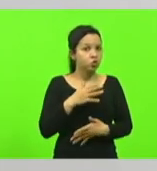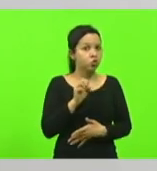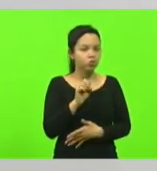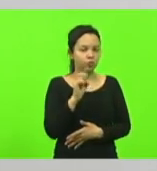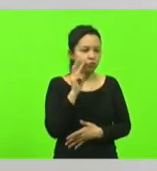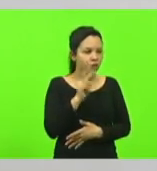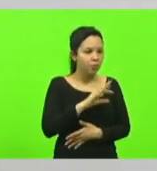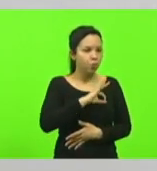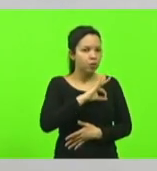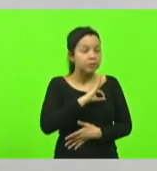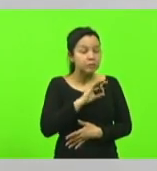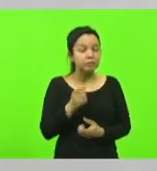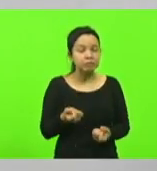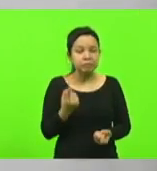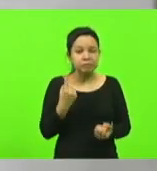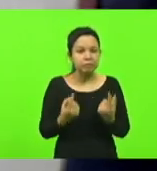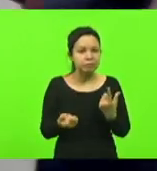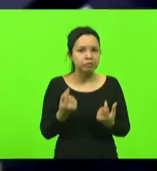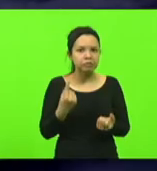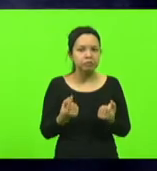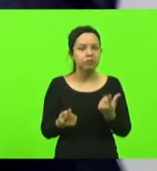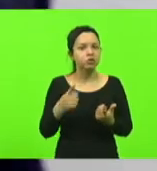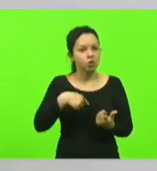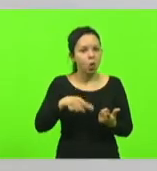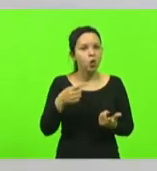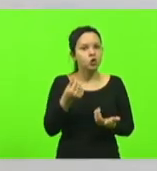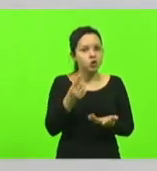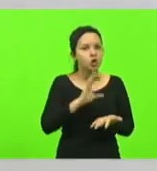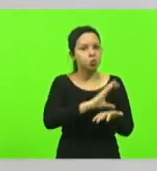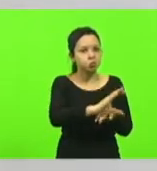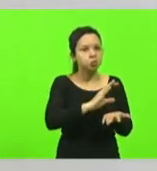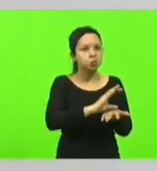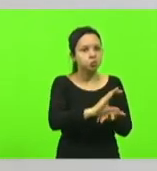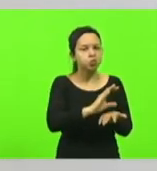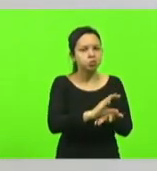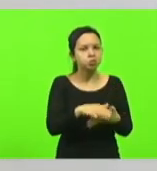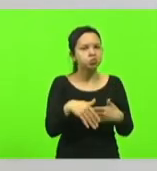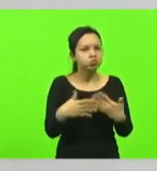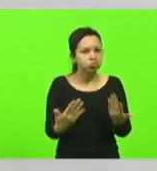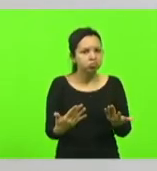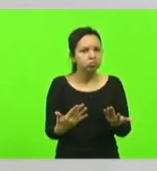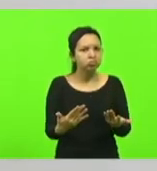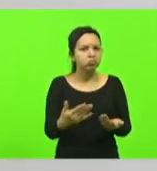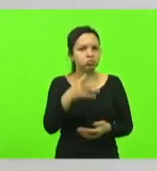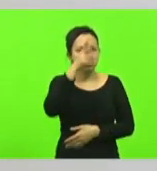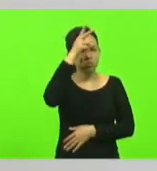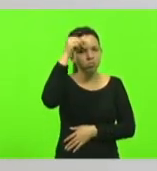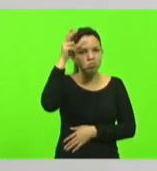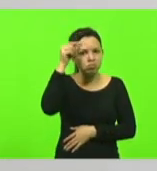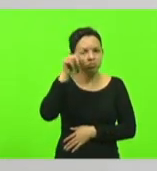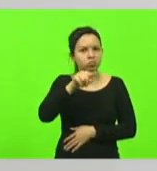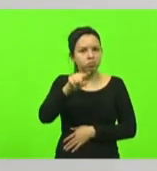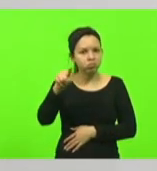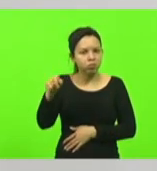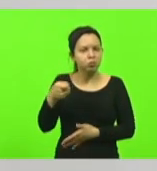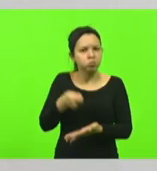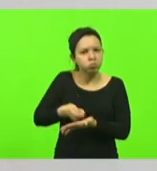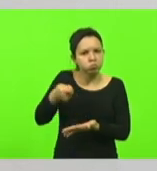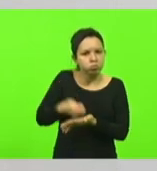investindo dinheiro nisso. E os prefeitos, com todo motivo de estar com esse sangue no olho, e estar chateado, porque é cobrado pelo